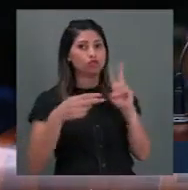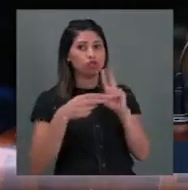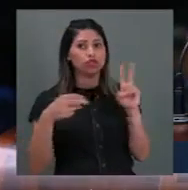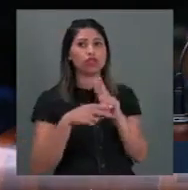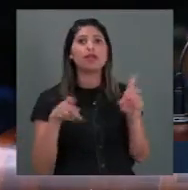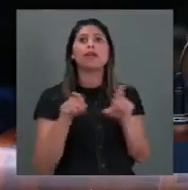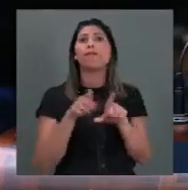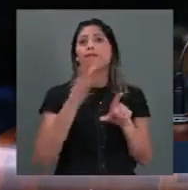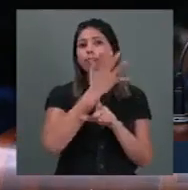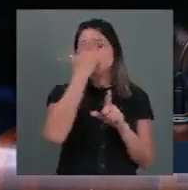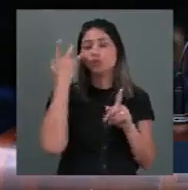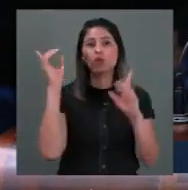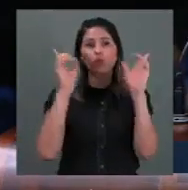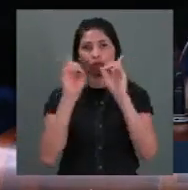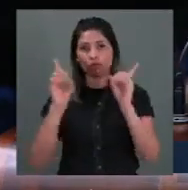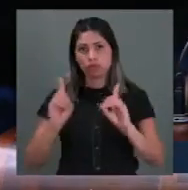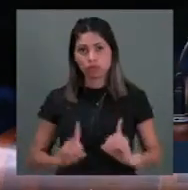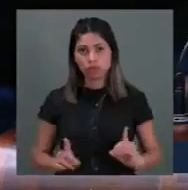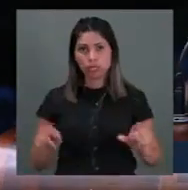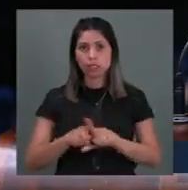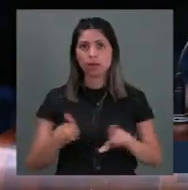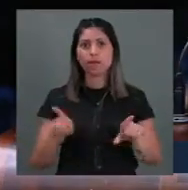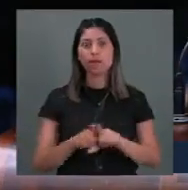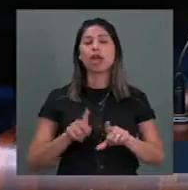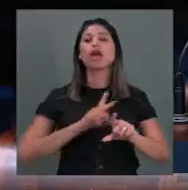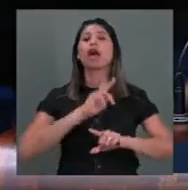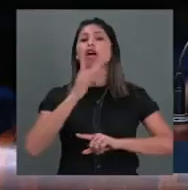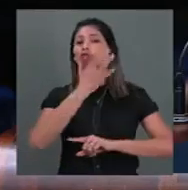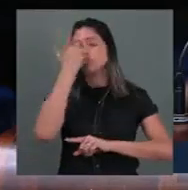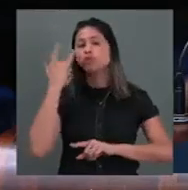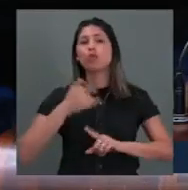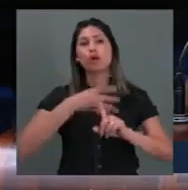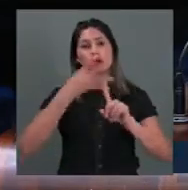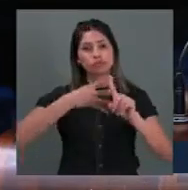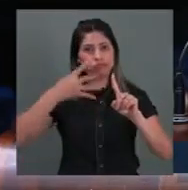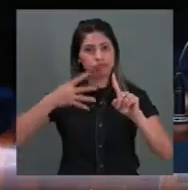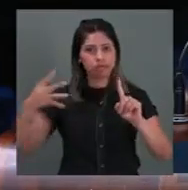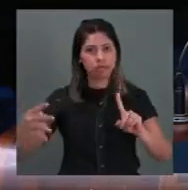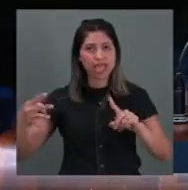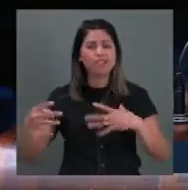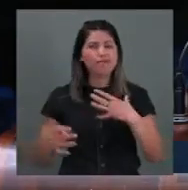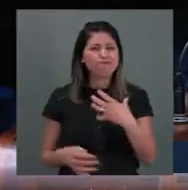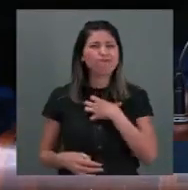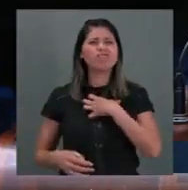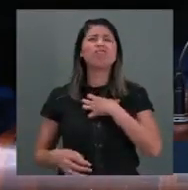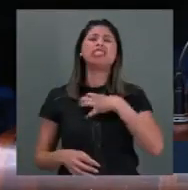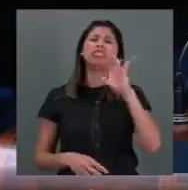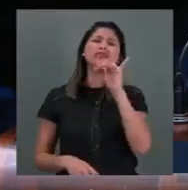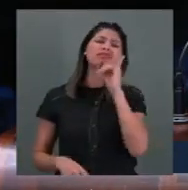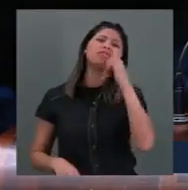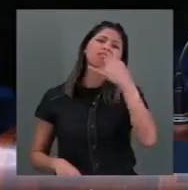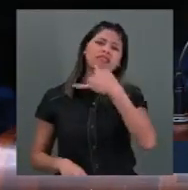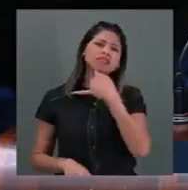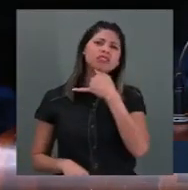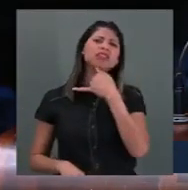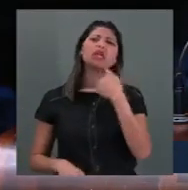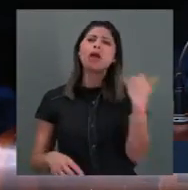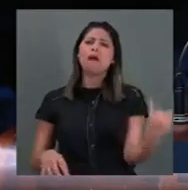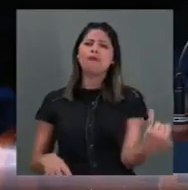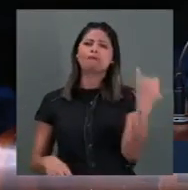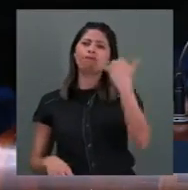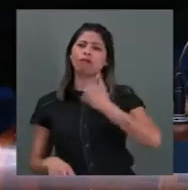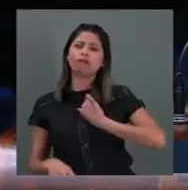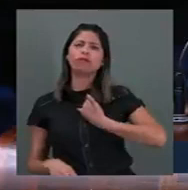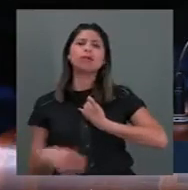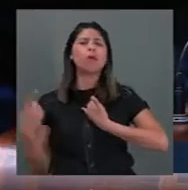LGBTQIA+. Fiquei triste com a notícia, perdemos um grande homem público, fomos colegas na